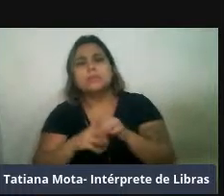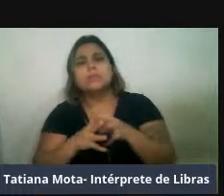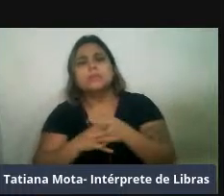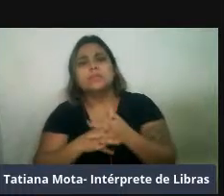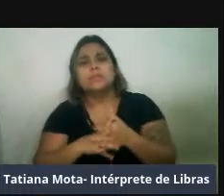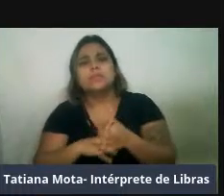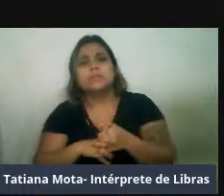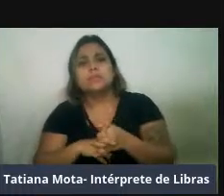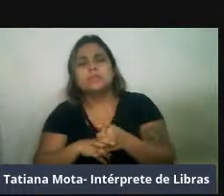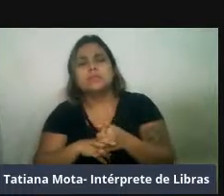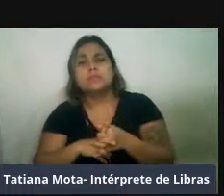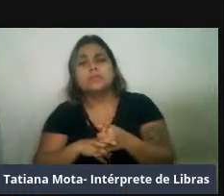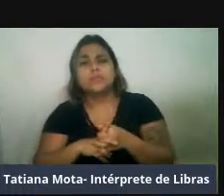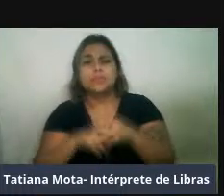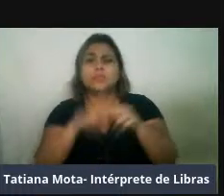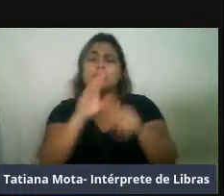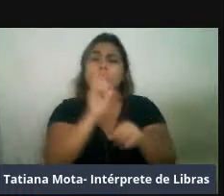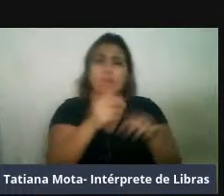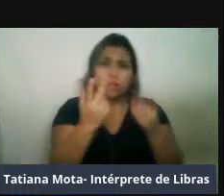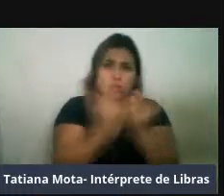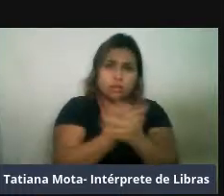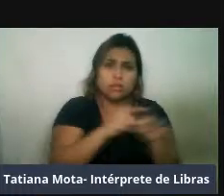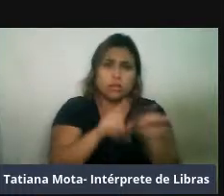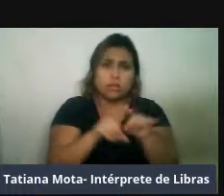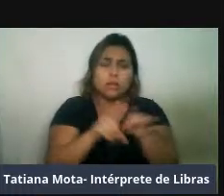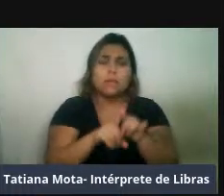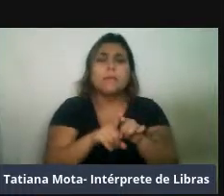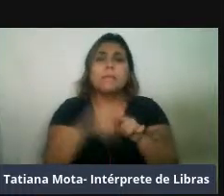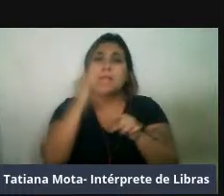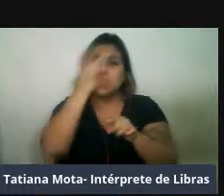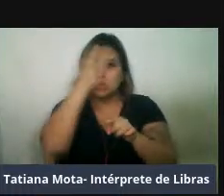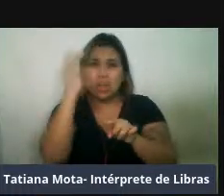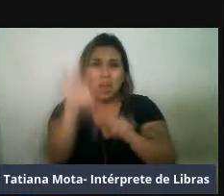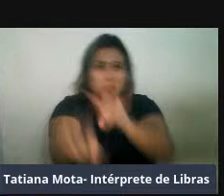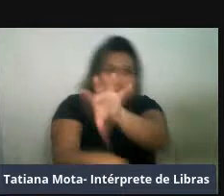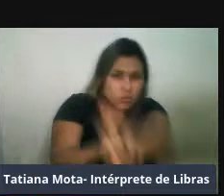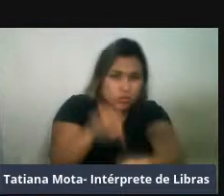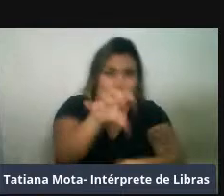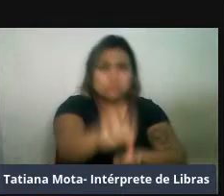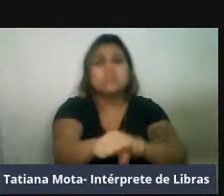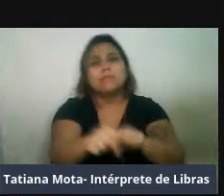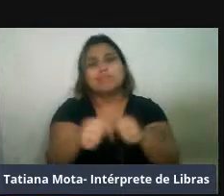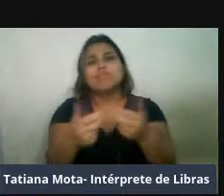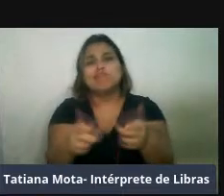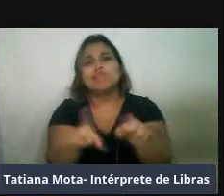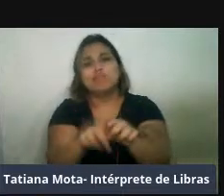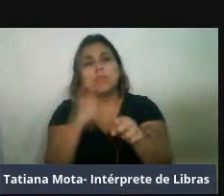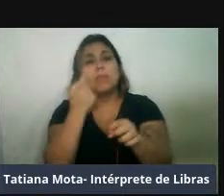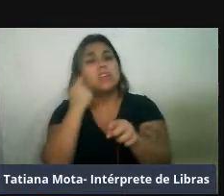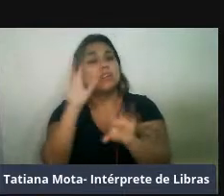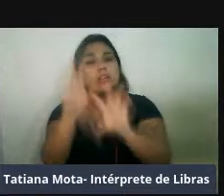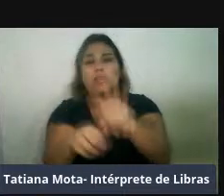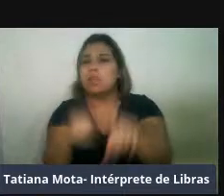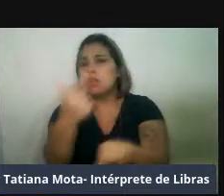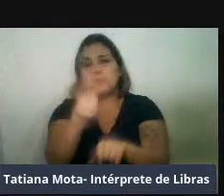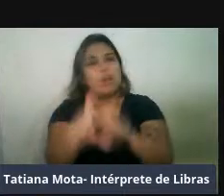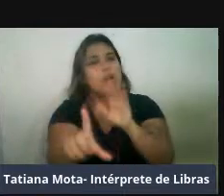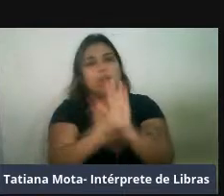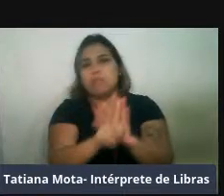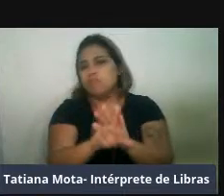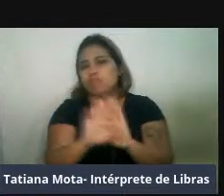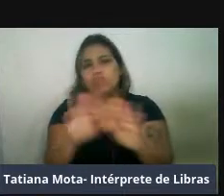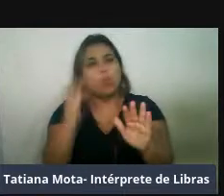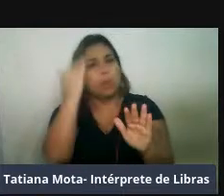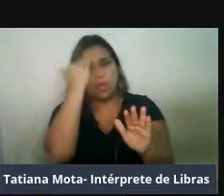extinta, principalmente, pela captura acidental em redes de emalha de uma pesca totalmente ilegal que acontece lá. Mas, enfim,